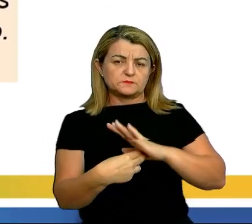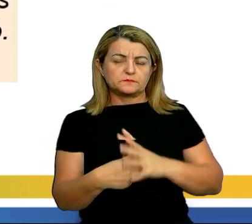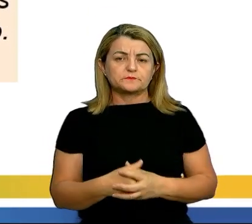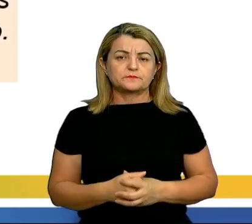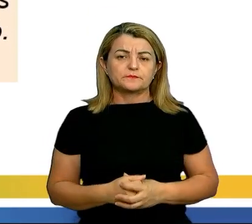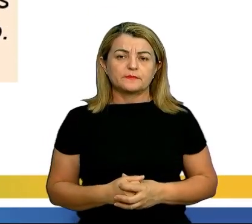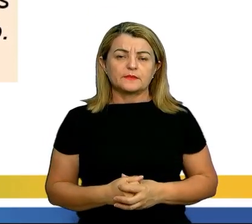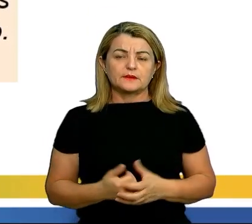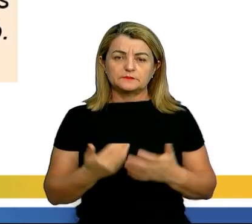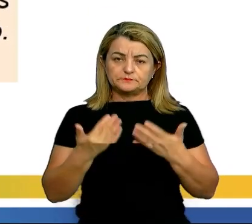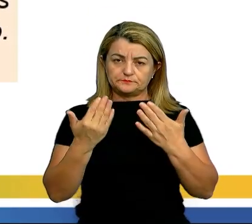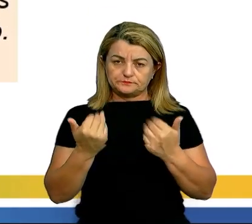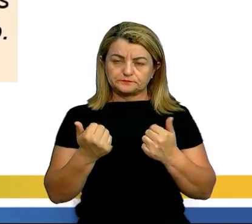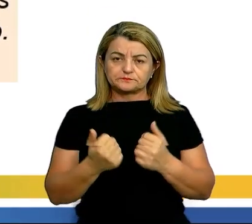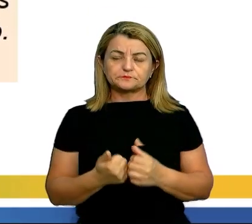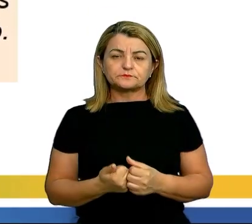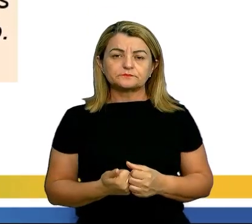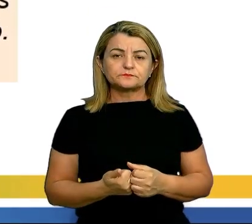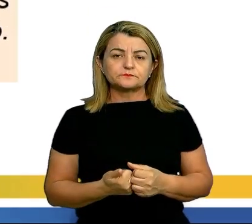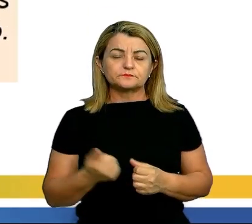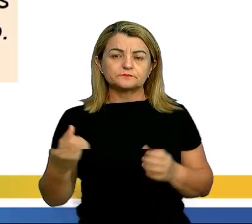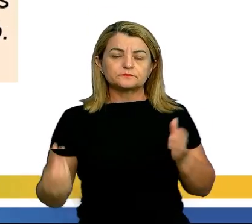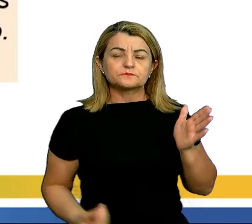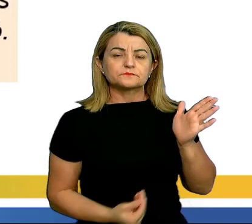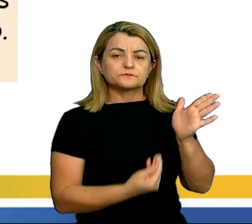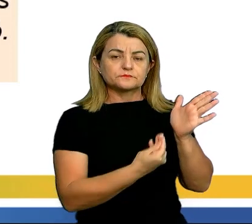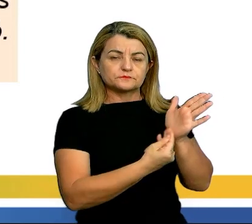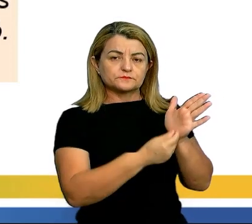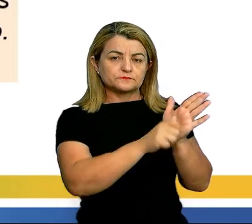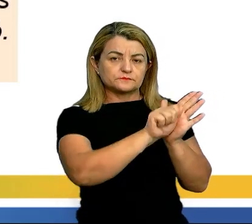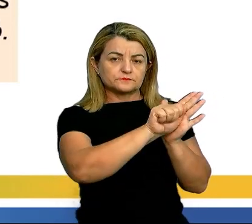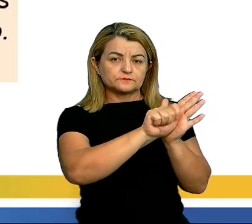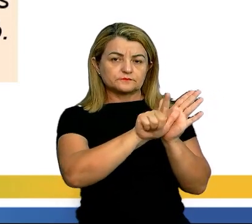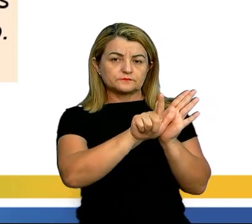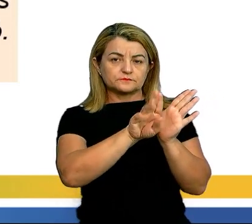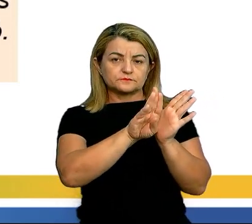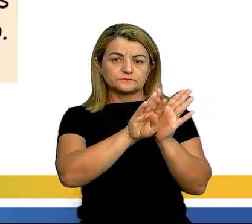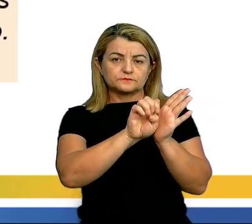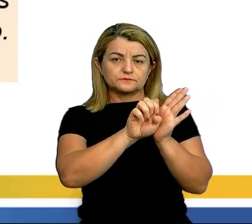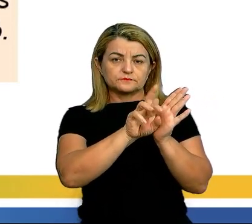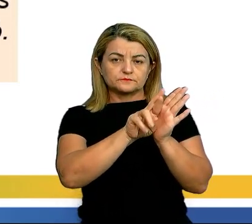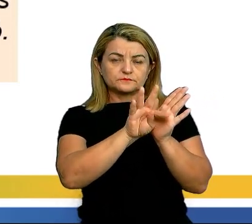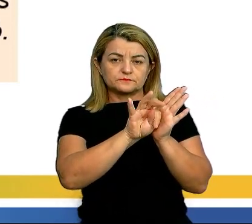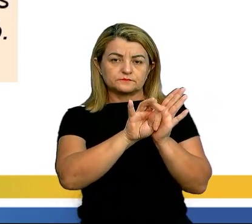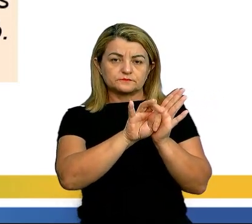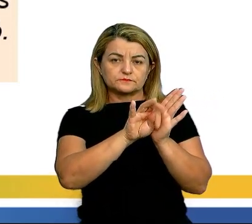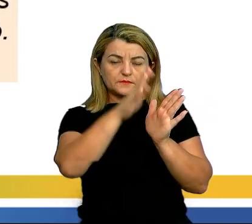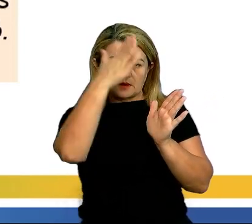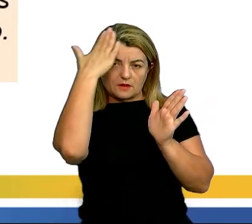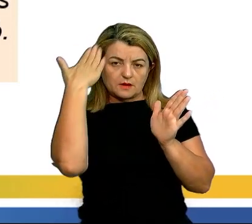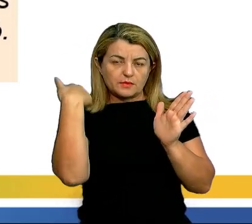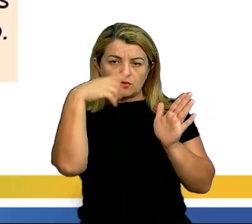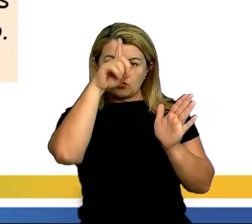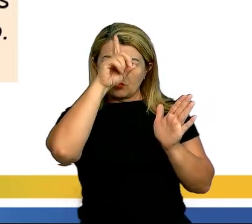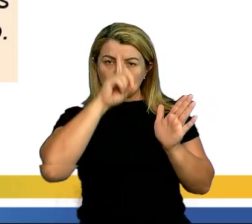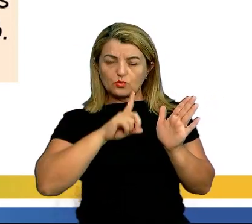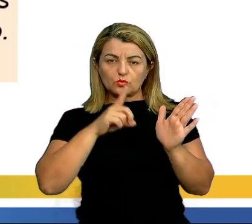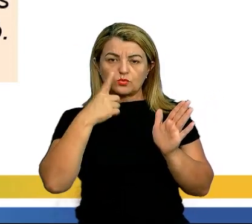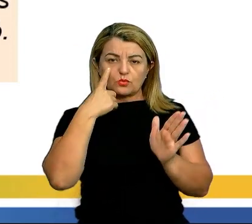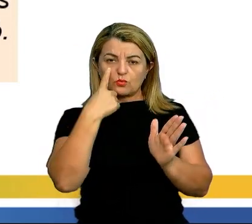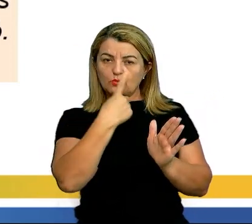Vamos lá como foi descrito aí o Alberto Caeiro. Era louro, sem cor, olhos azuis.